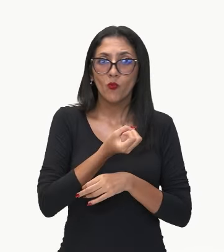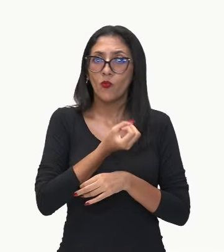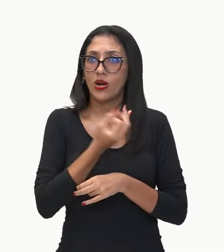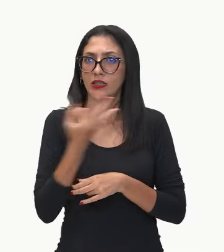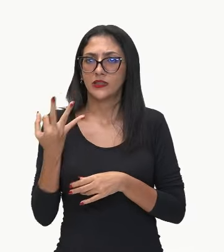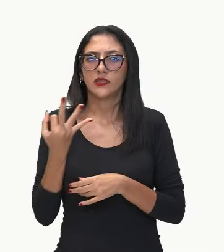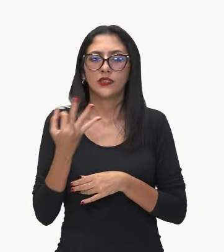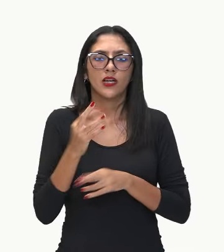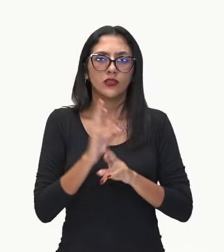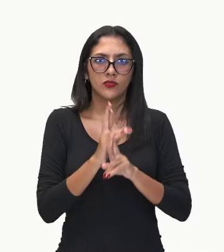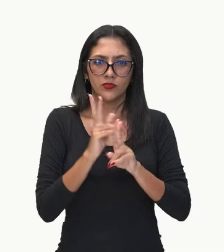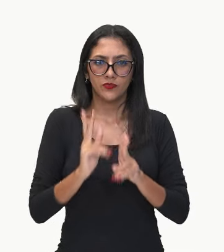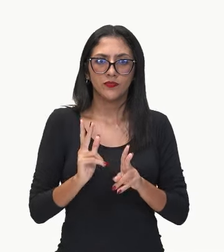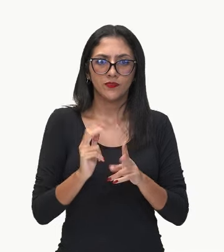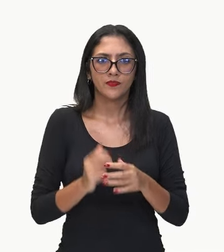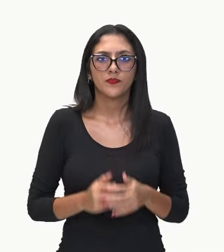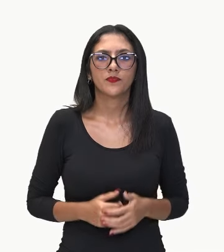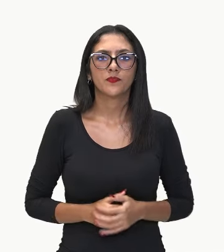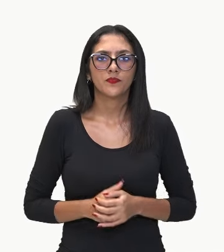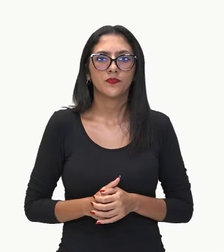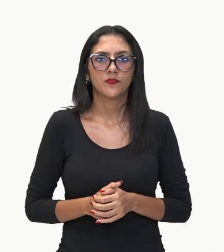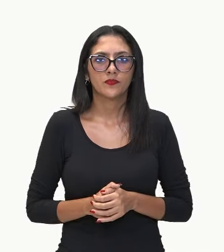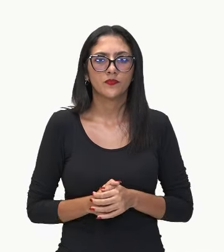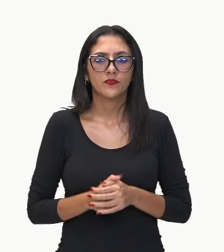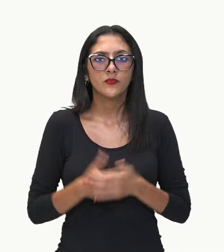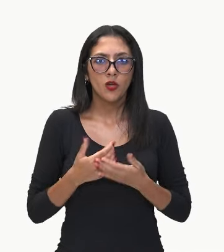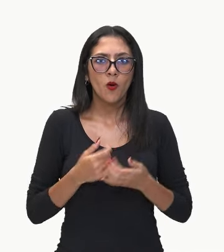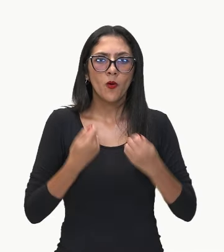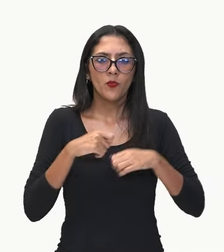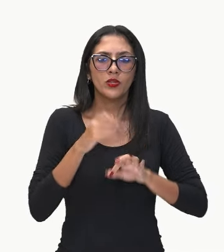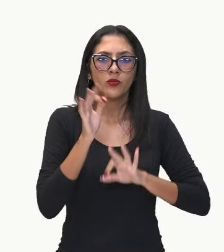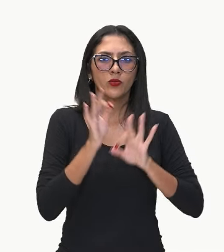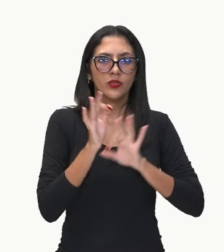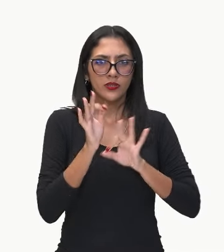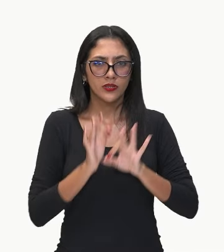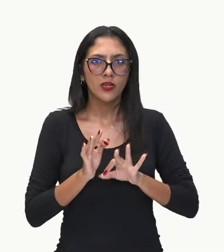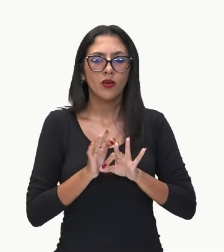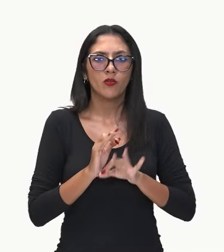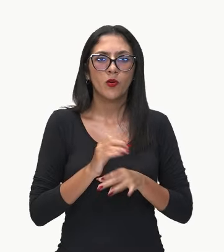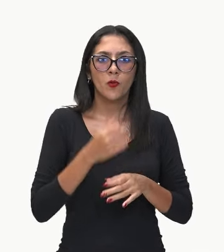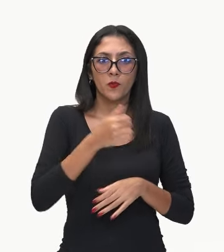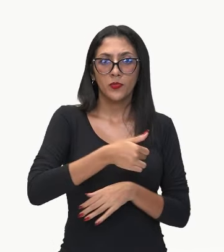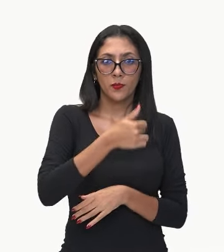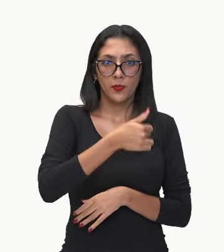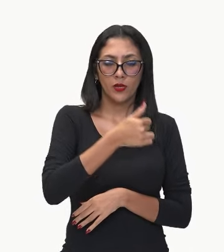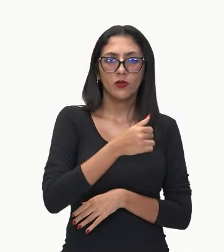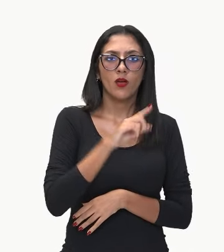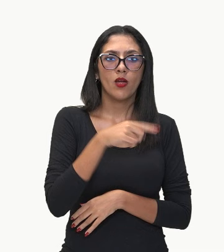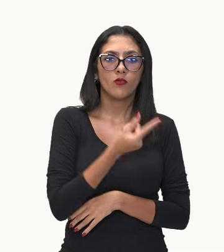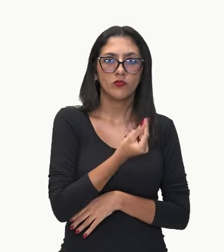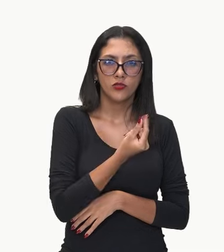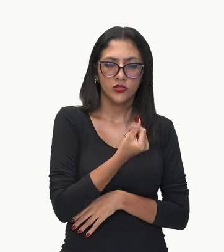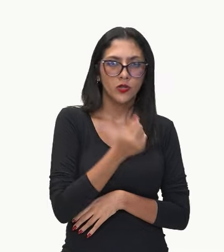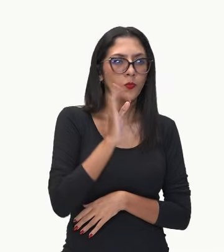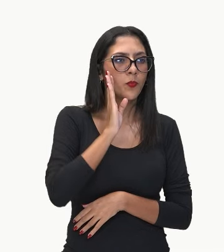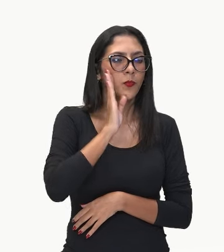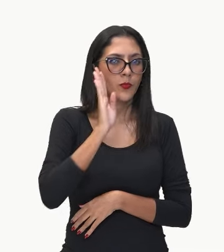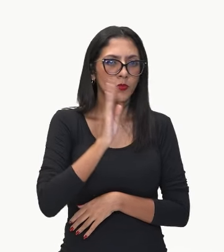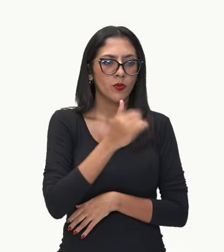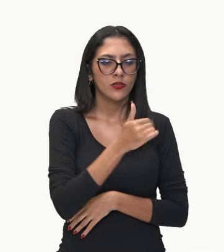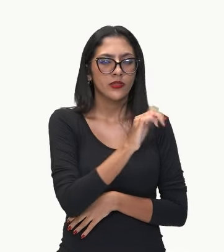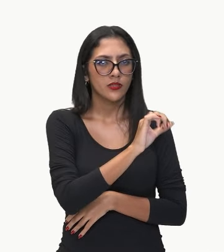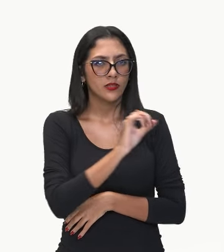Então, nós vamos ter que pegar o valor que ela levou, que foi de cem reais, e nós vamos ter que